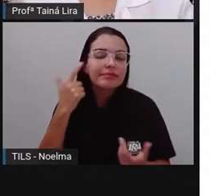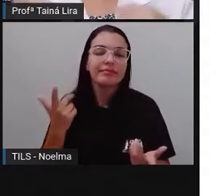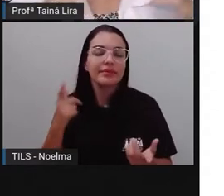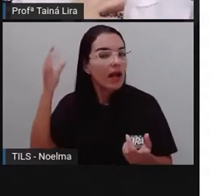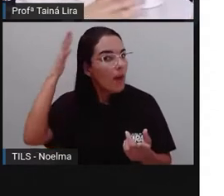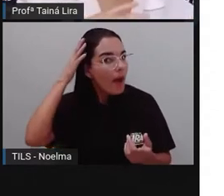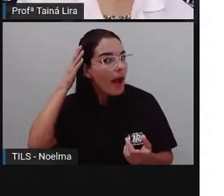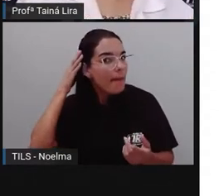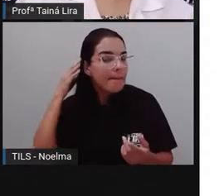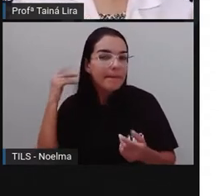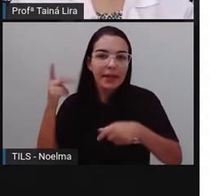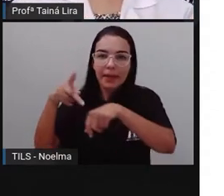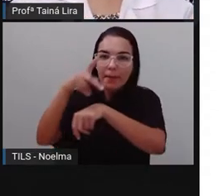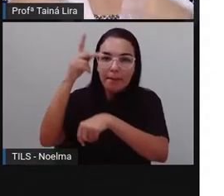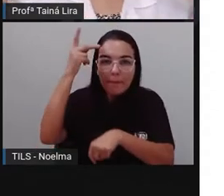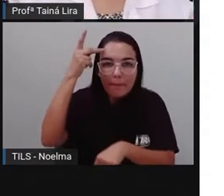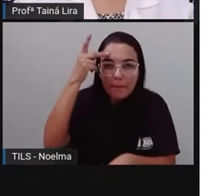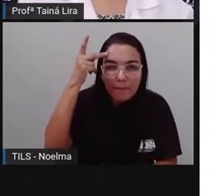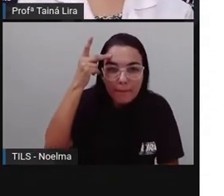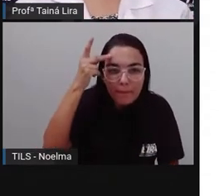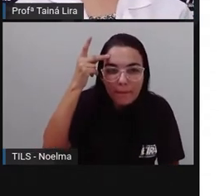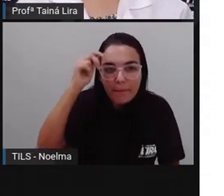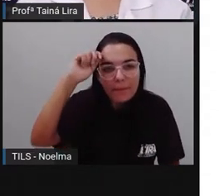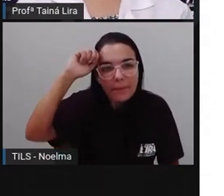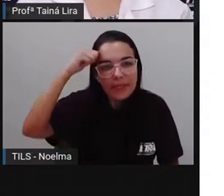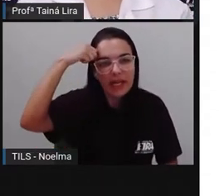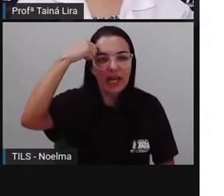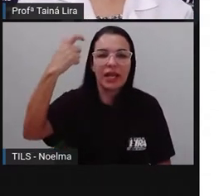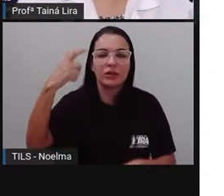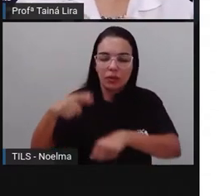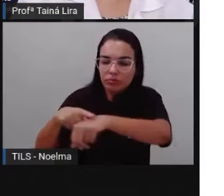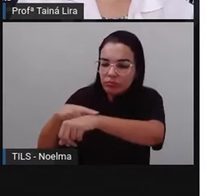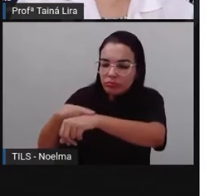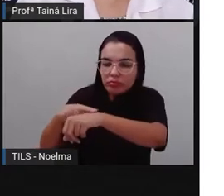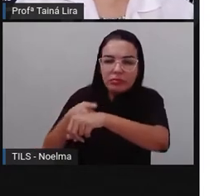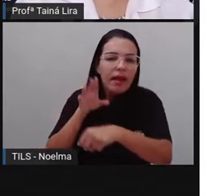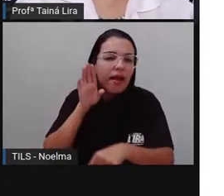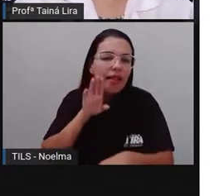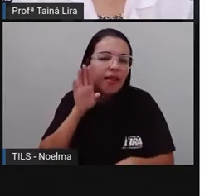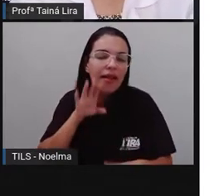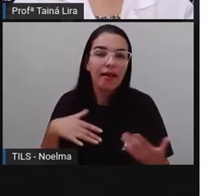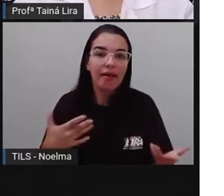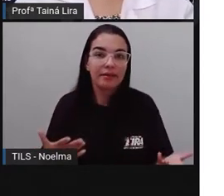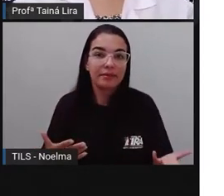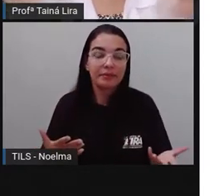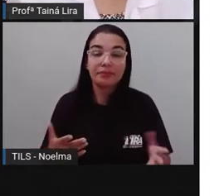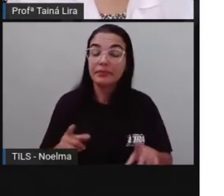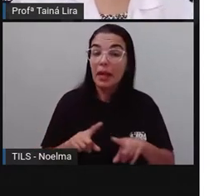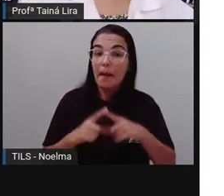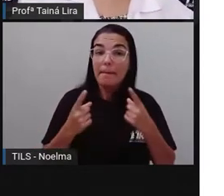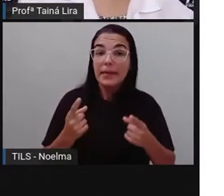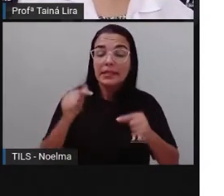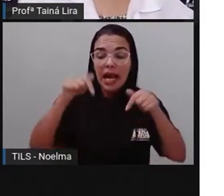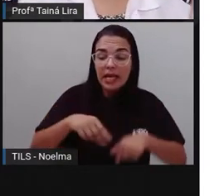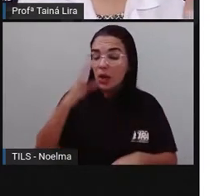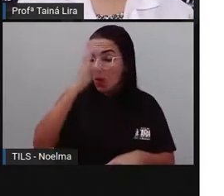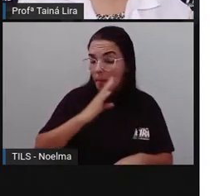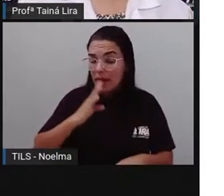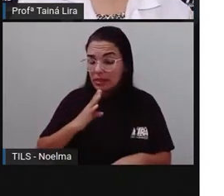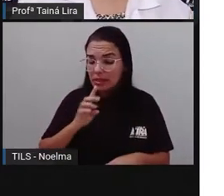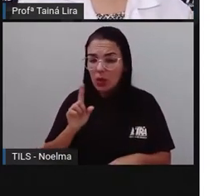Preto, eles têm a pele clara. E por que que aqui no Brasil isso não acontece? Por que nós não somos, assim, todos parecidos?